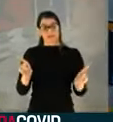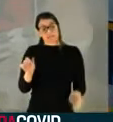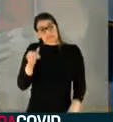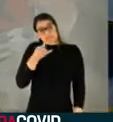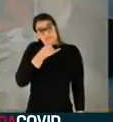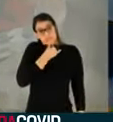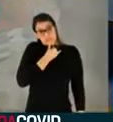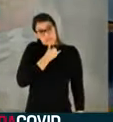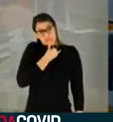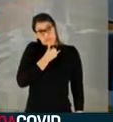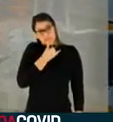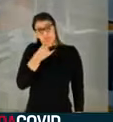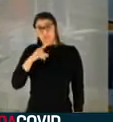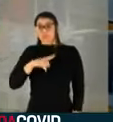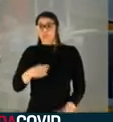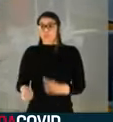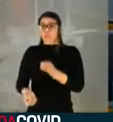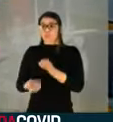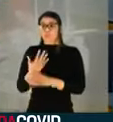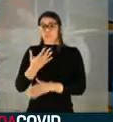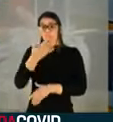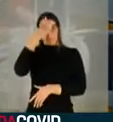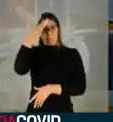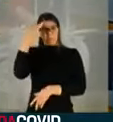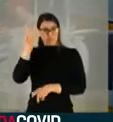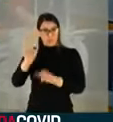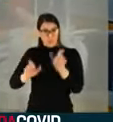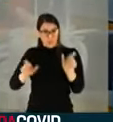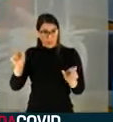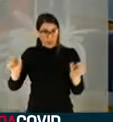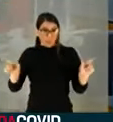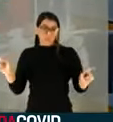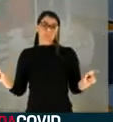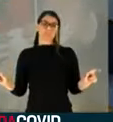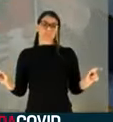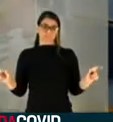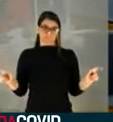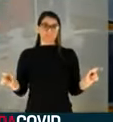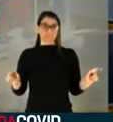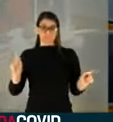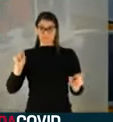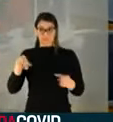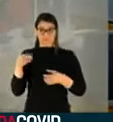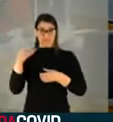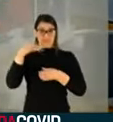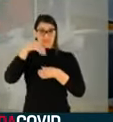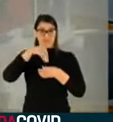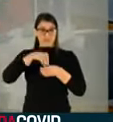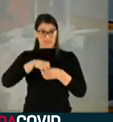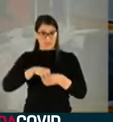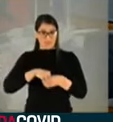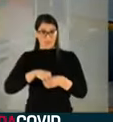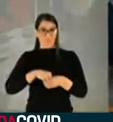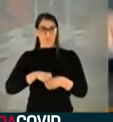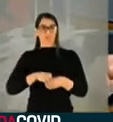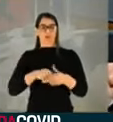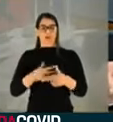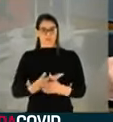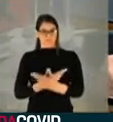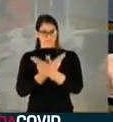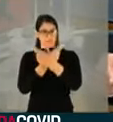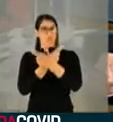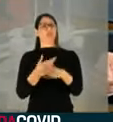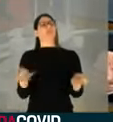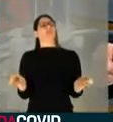lamentavelmente tem surgido muitas pessoas que sendo integrantes das Forças Armadas se